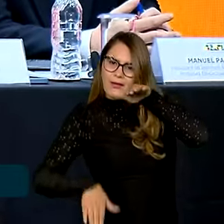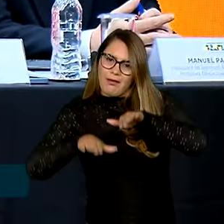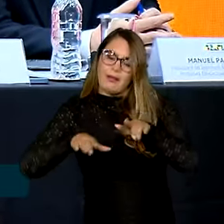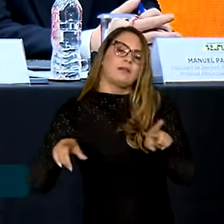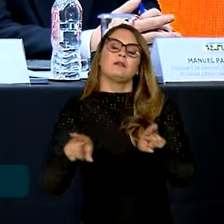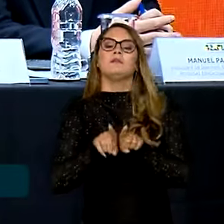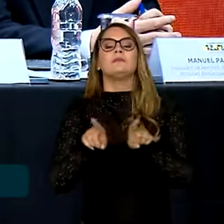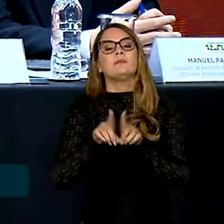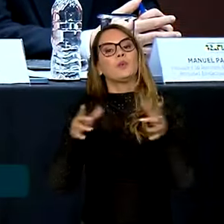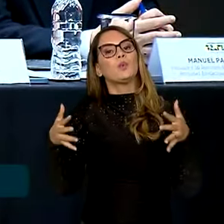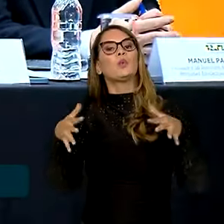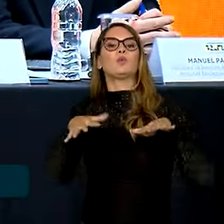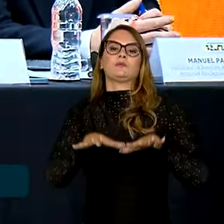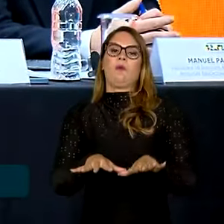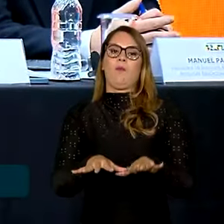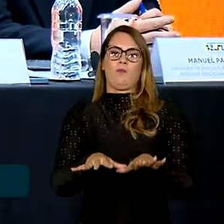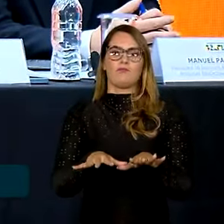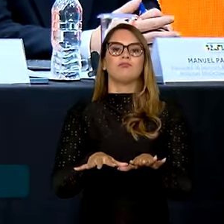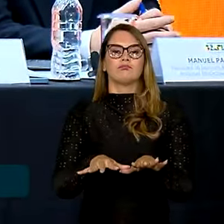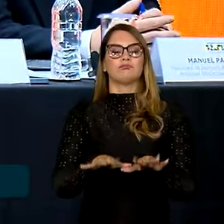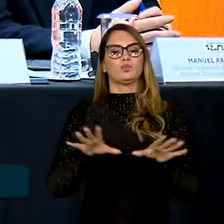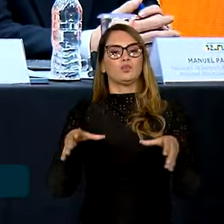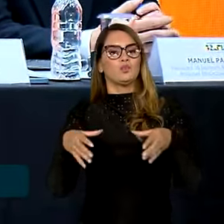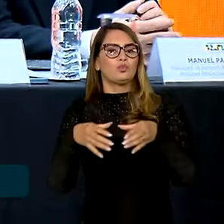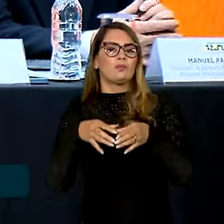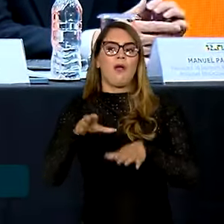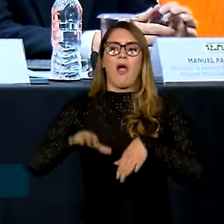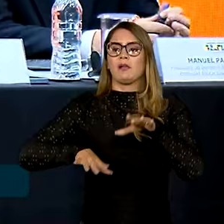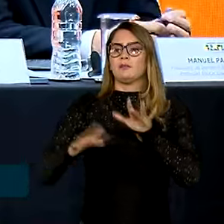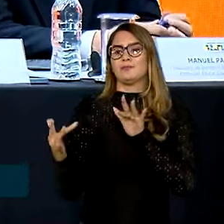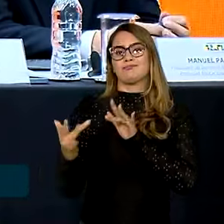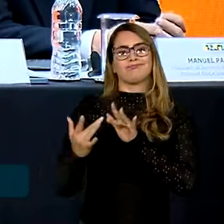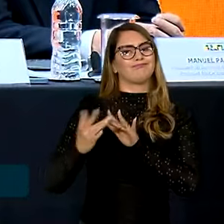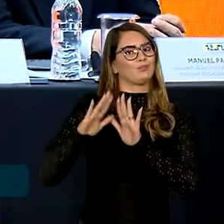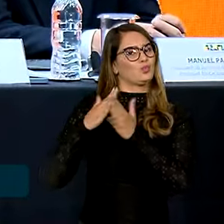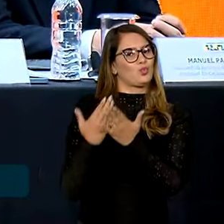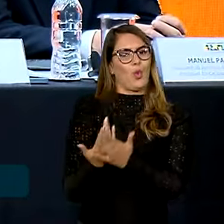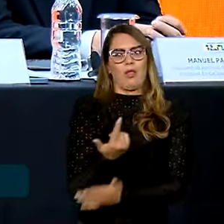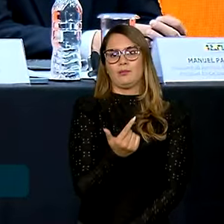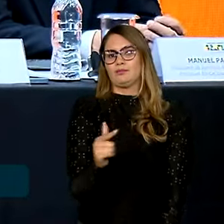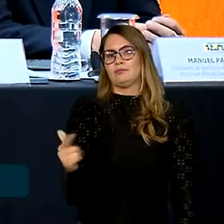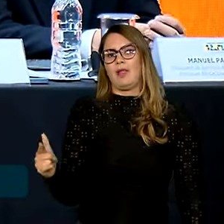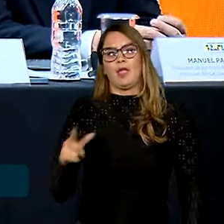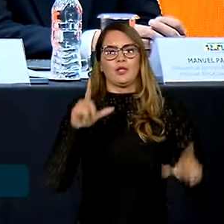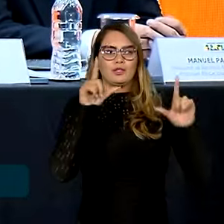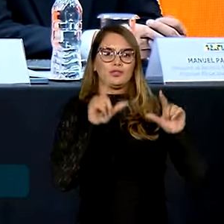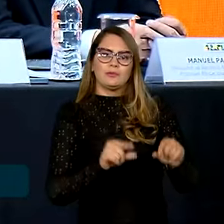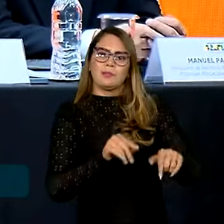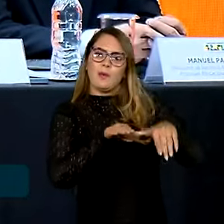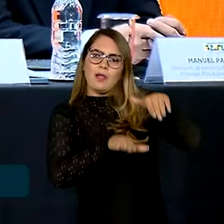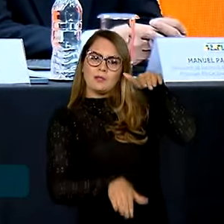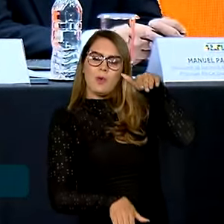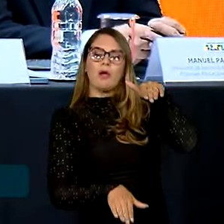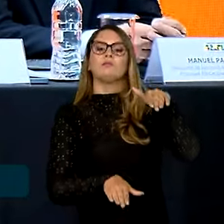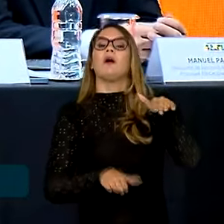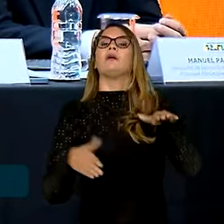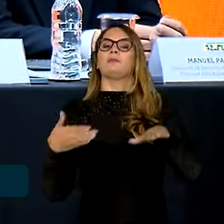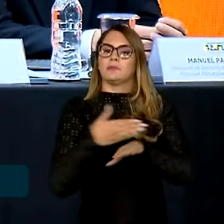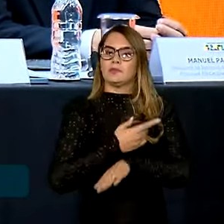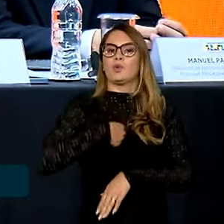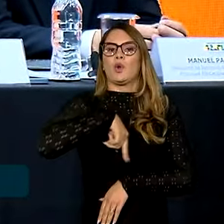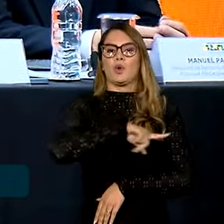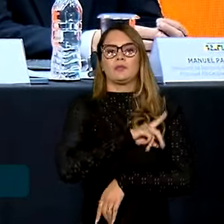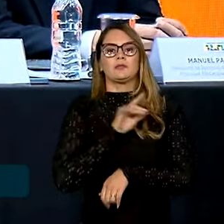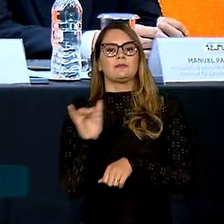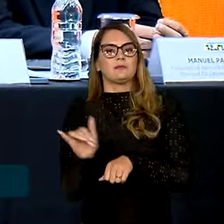de públicos que muitas vezes não têm acesso à escola nesse país. Reduzir essa desigualdade faz parte também